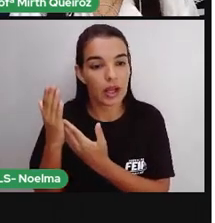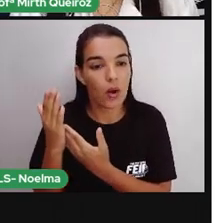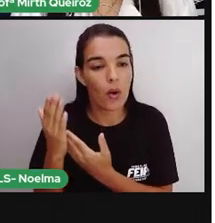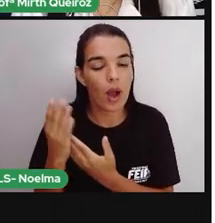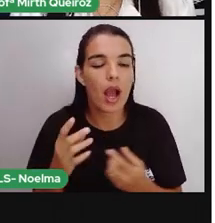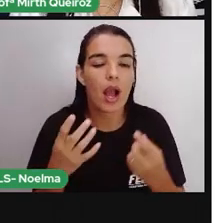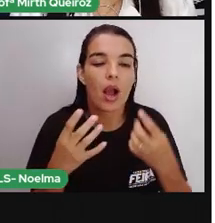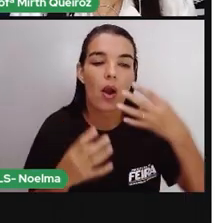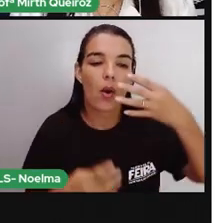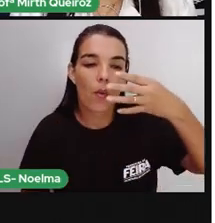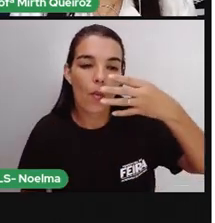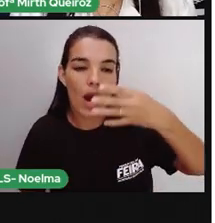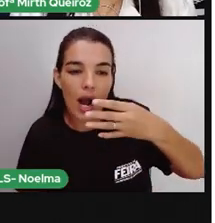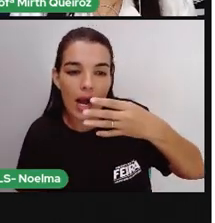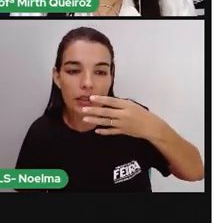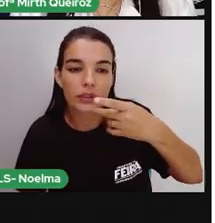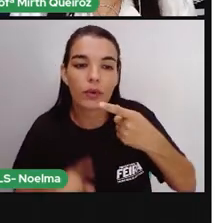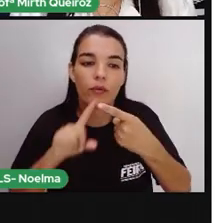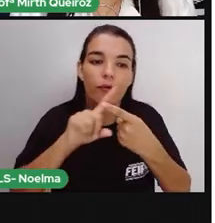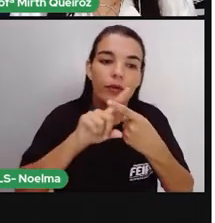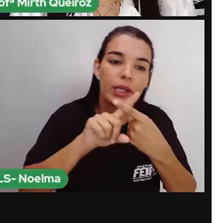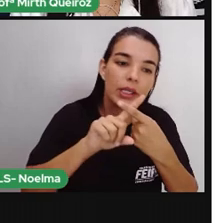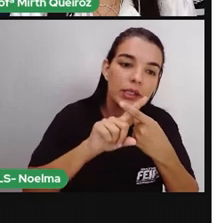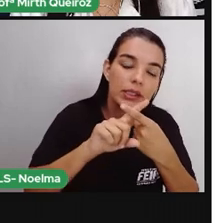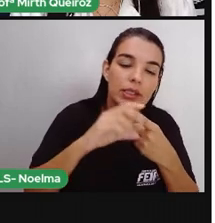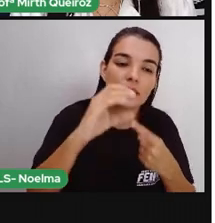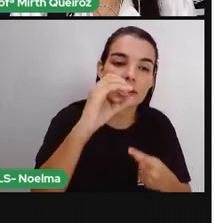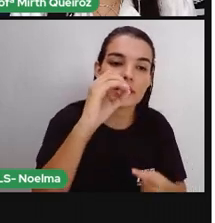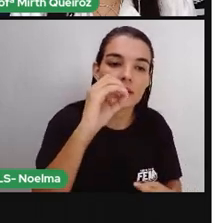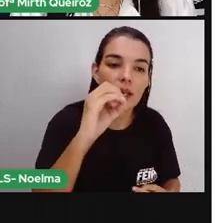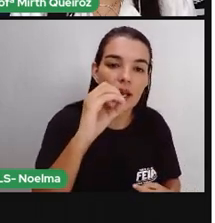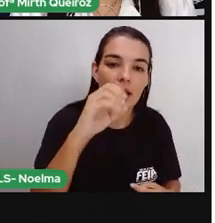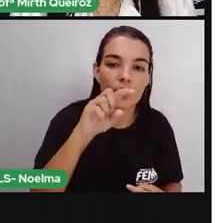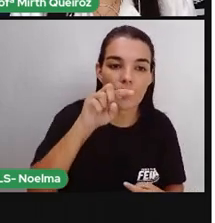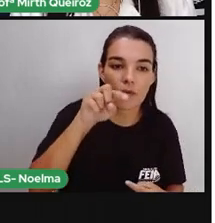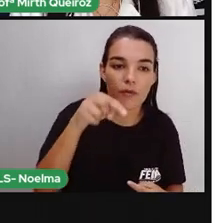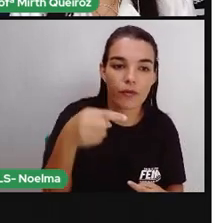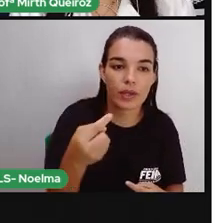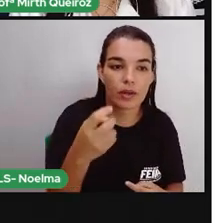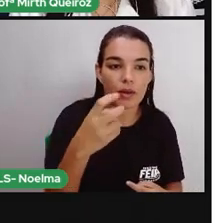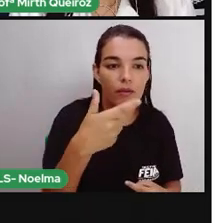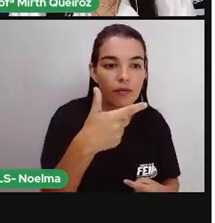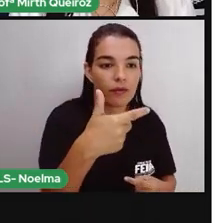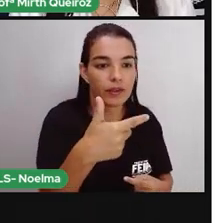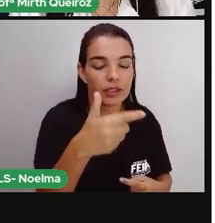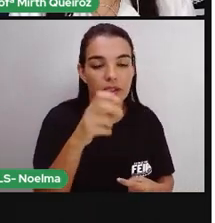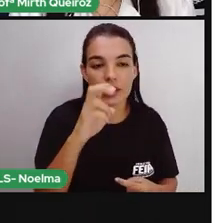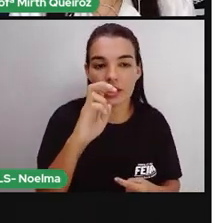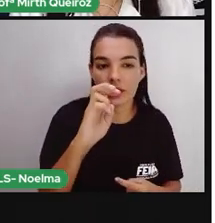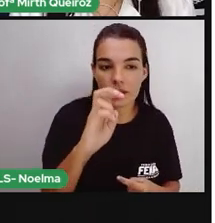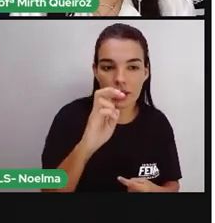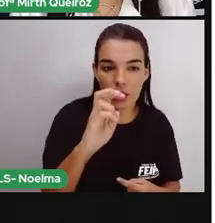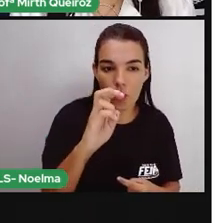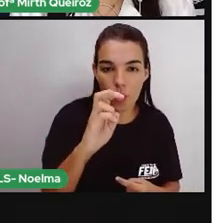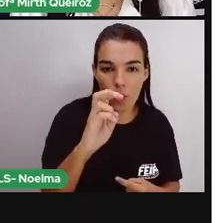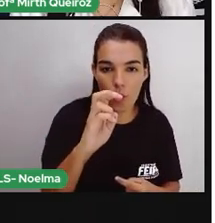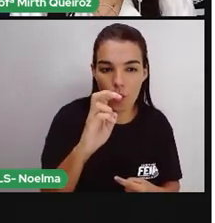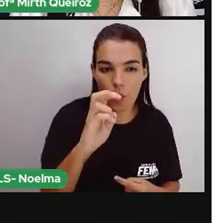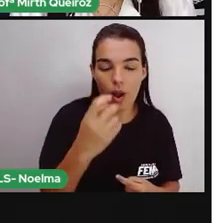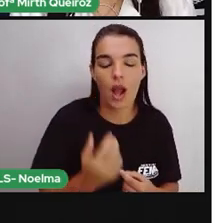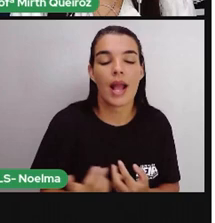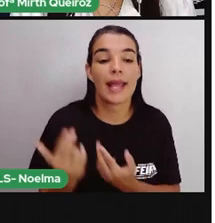né? Esse 25 centavos, ele não pode ser 25 inteiro, não. Porque seria 25 reais. Então, é 0